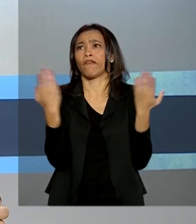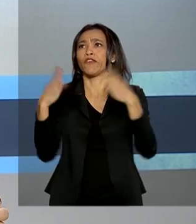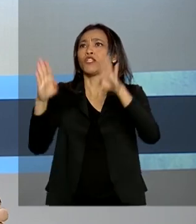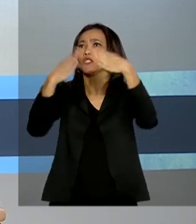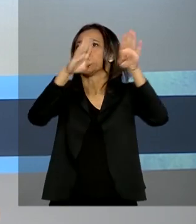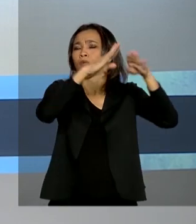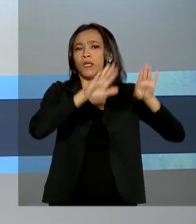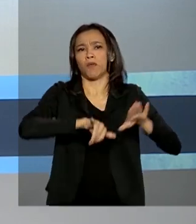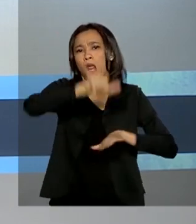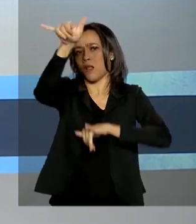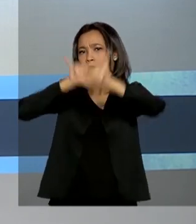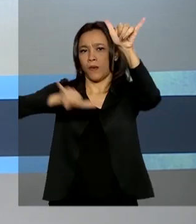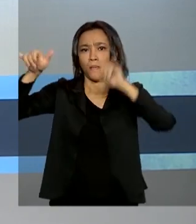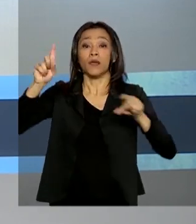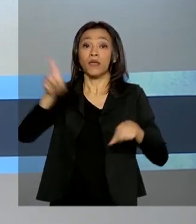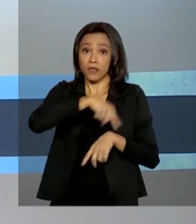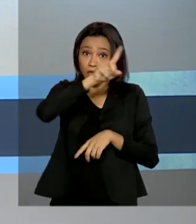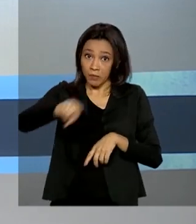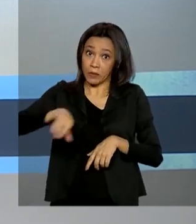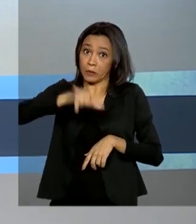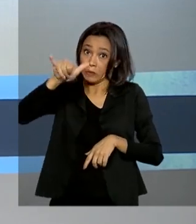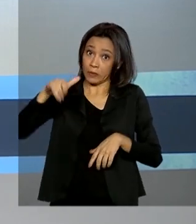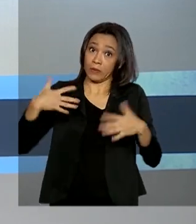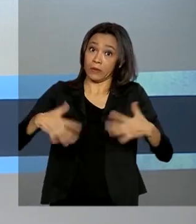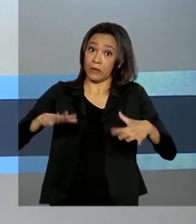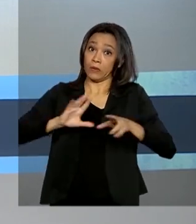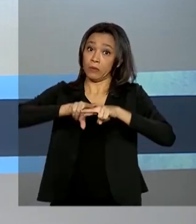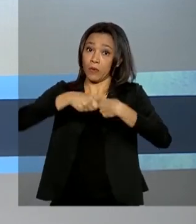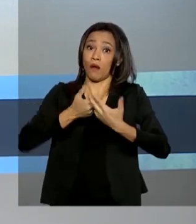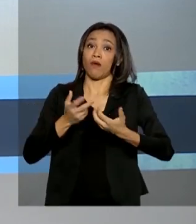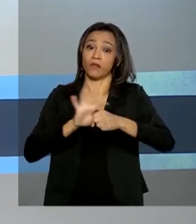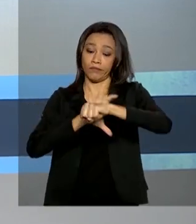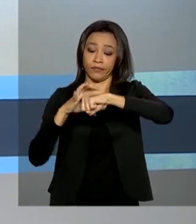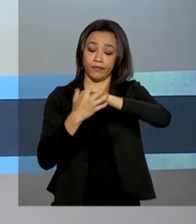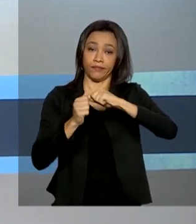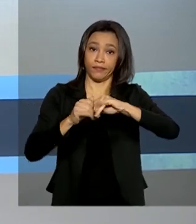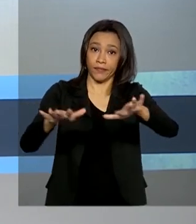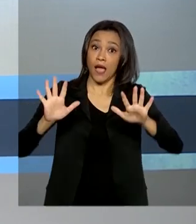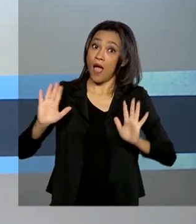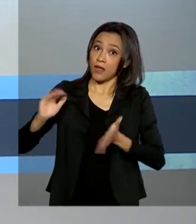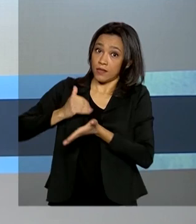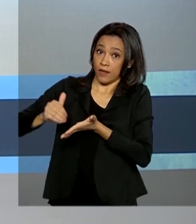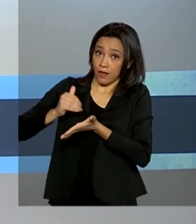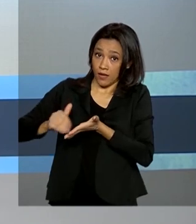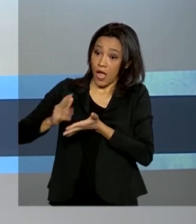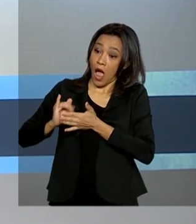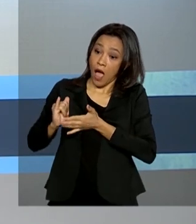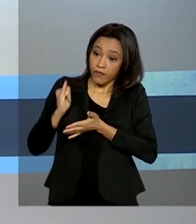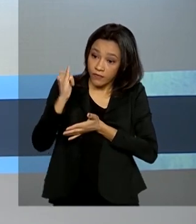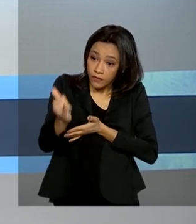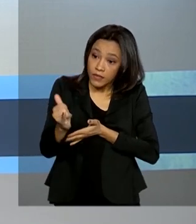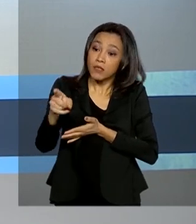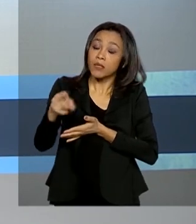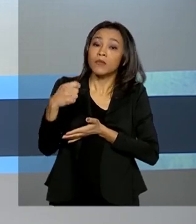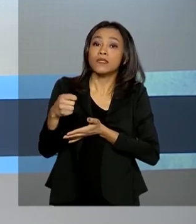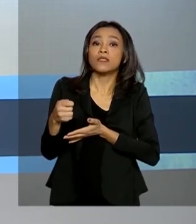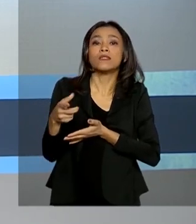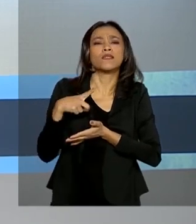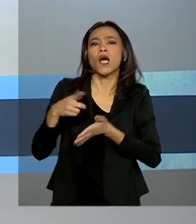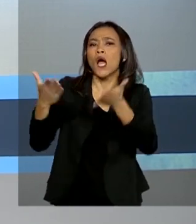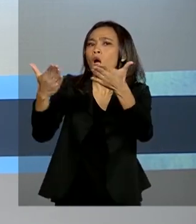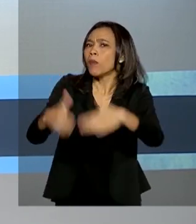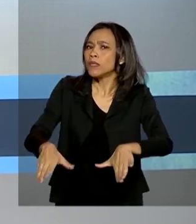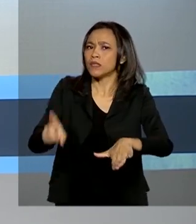aeroportos e cancelamento dos voos devido à pandemia. A Secretaria recomenda ainda o estorno dos pontos sem